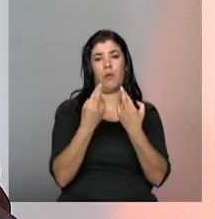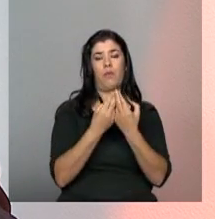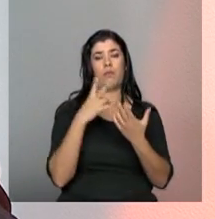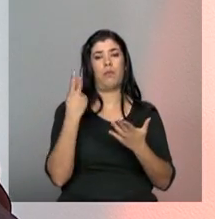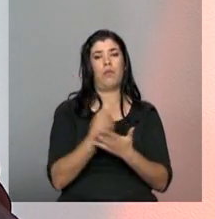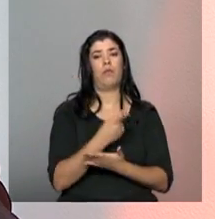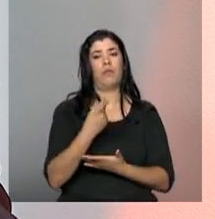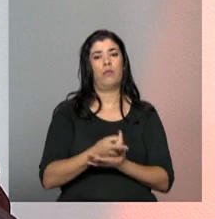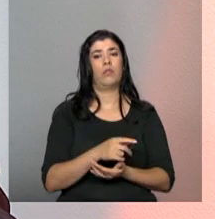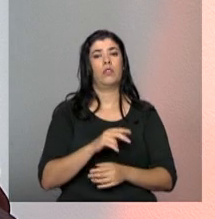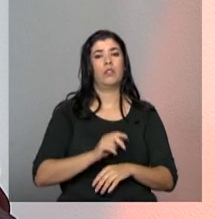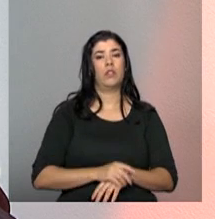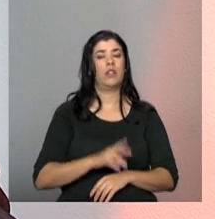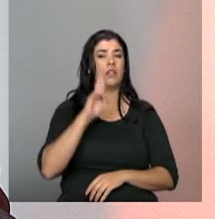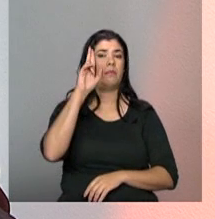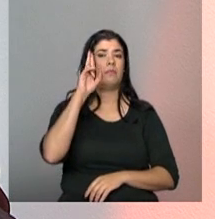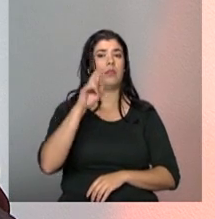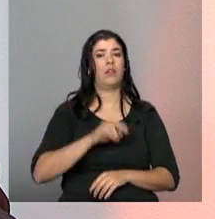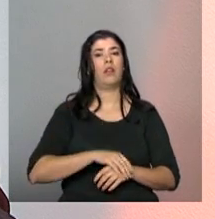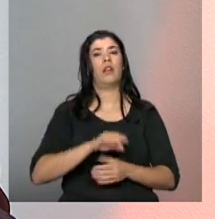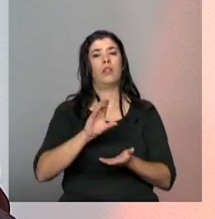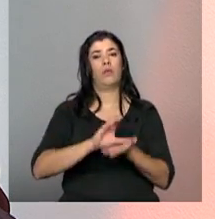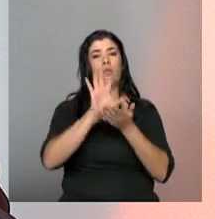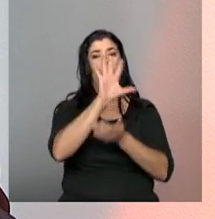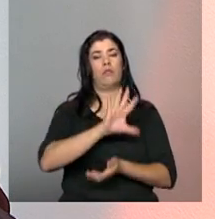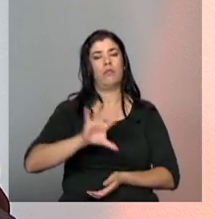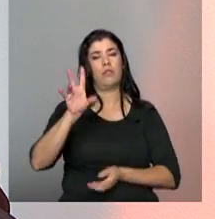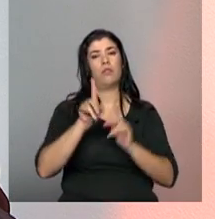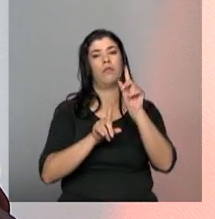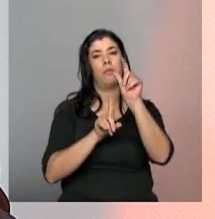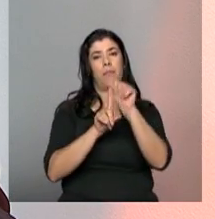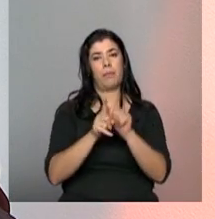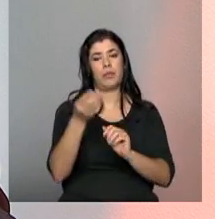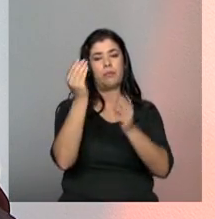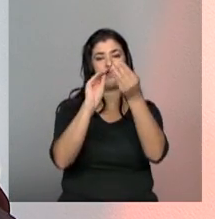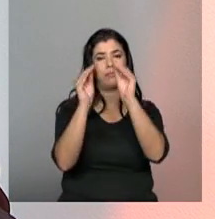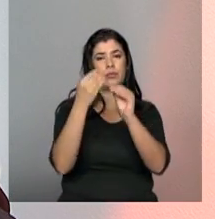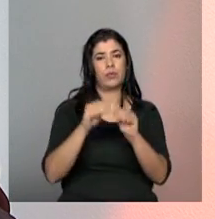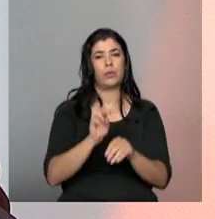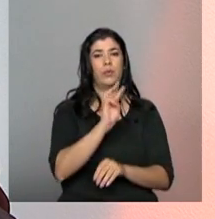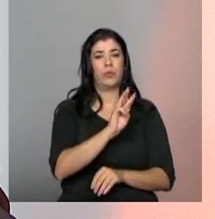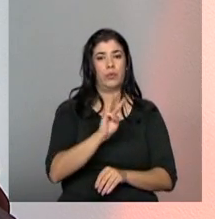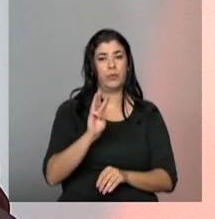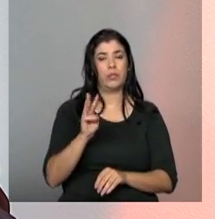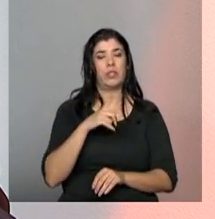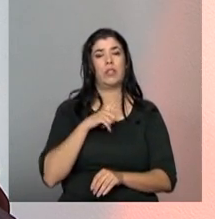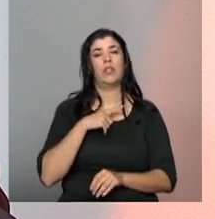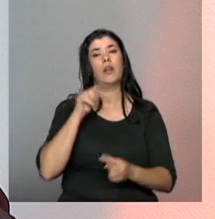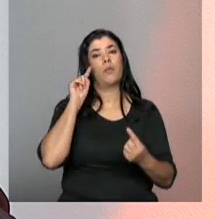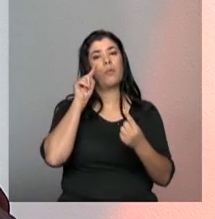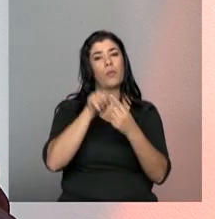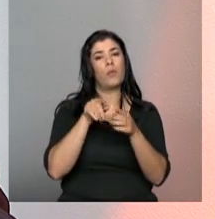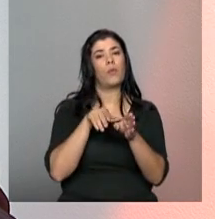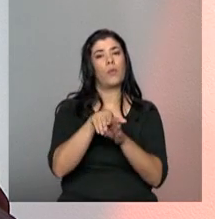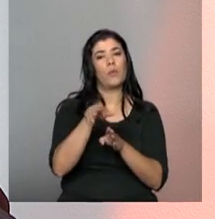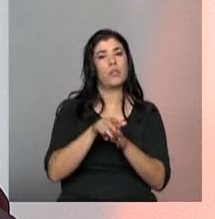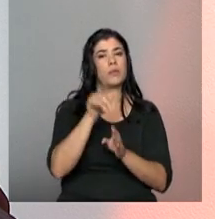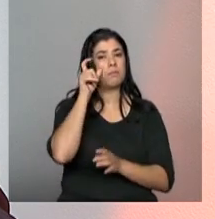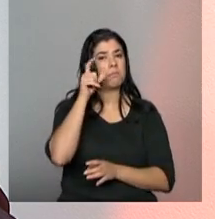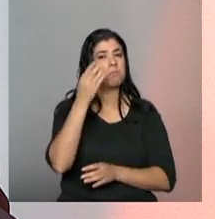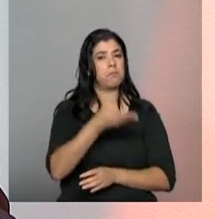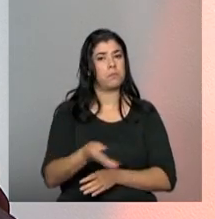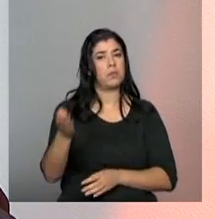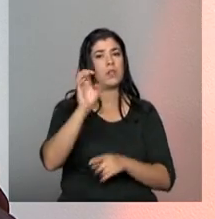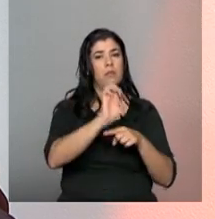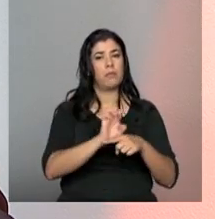ordinária do Conselho Nacional, então, a cada mês nós vamos ter orientações, apontamentos que devem ser observados